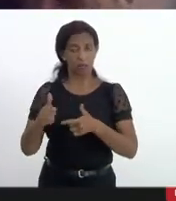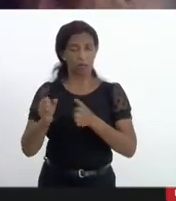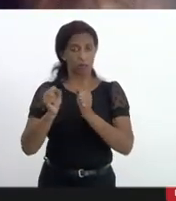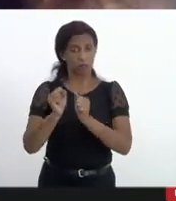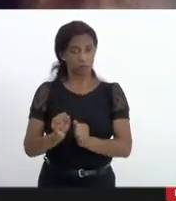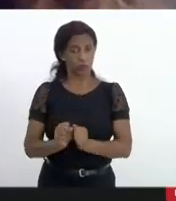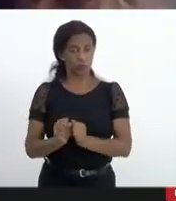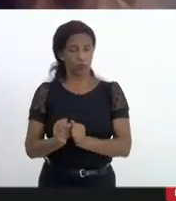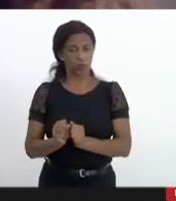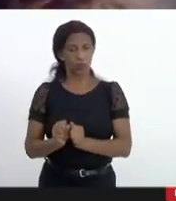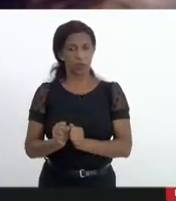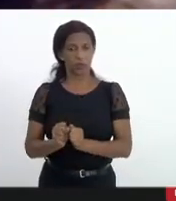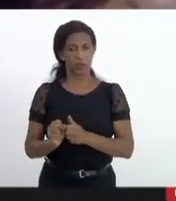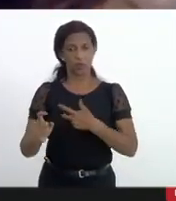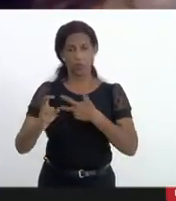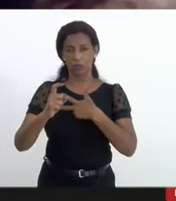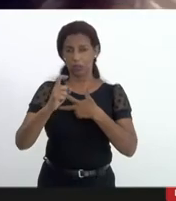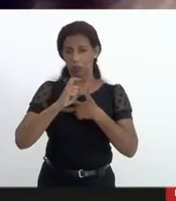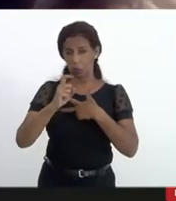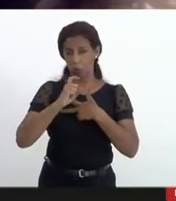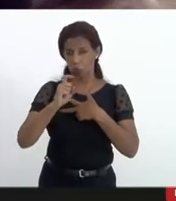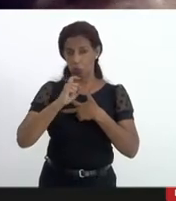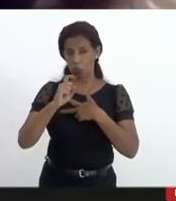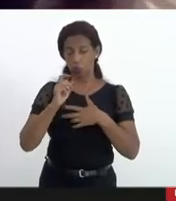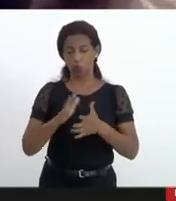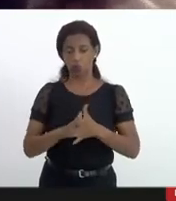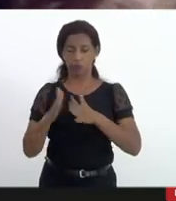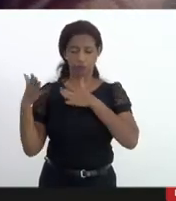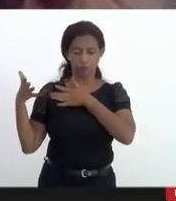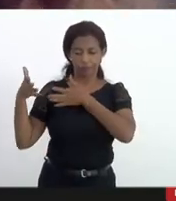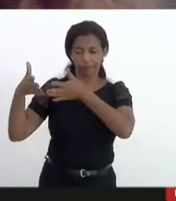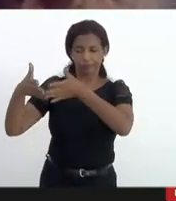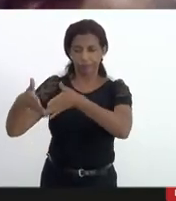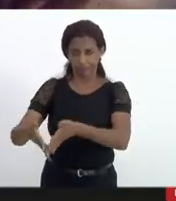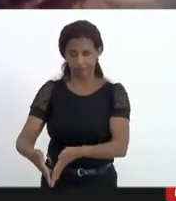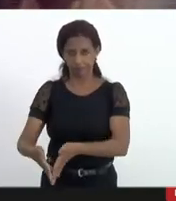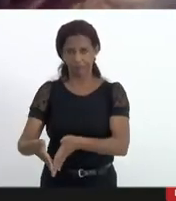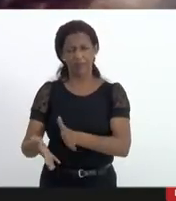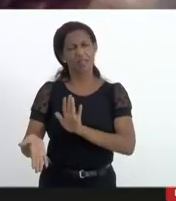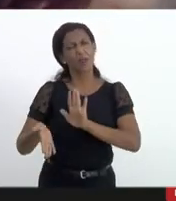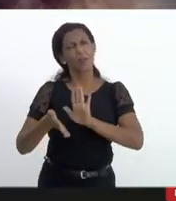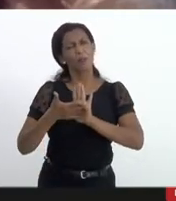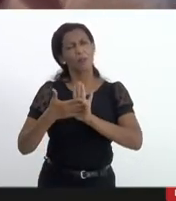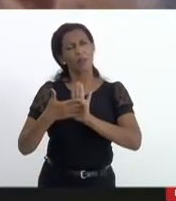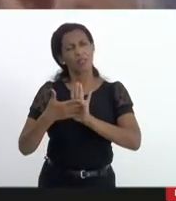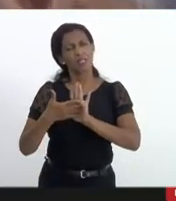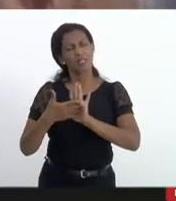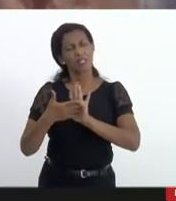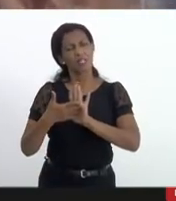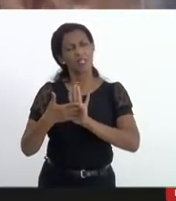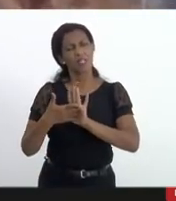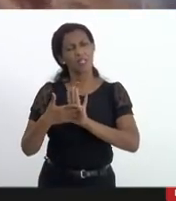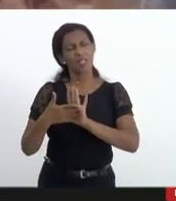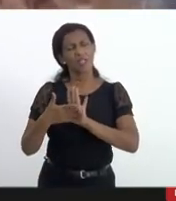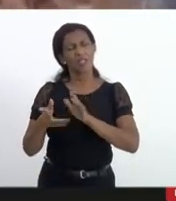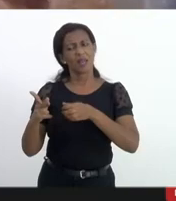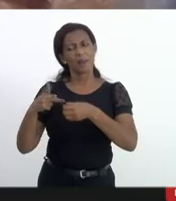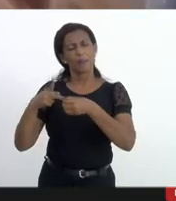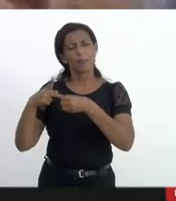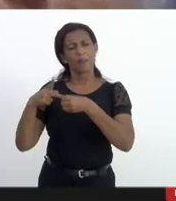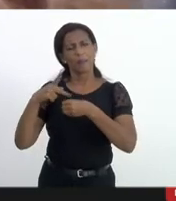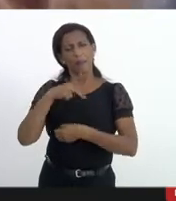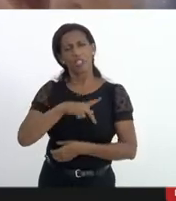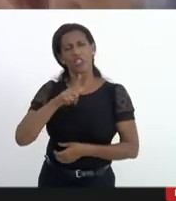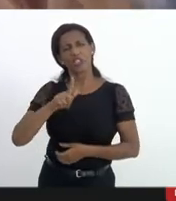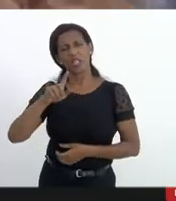descorrer mais sobre o conceito de excepcionalidade há um parecer formal da Procuradoria Geral do Estado sobre